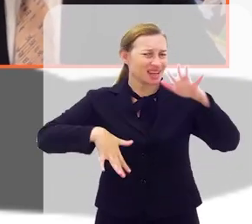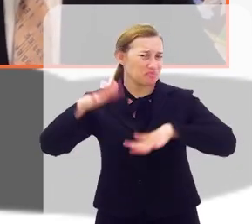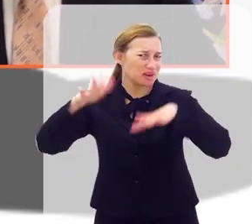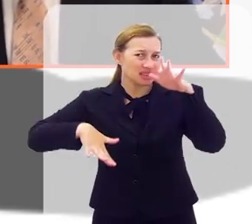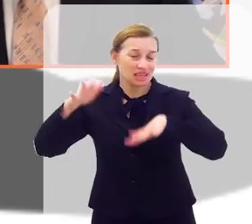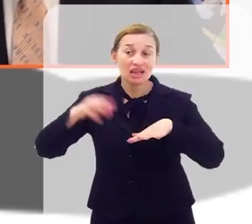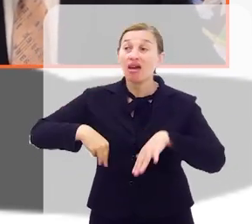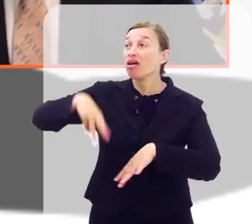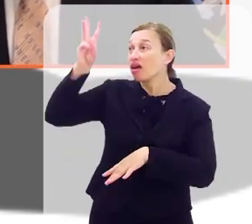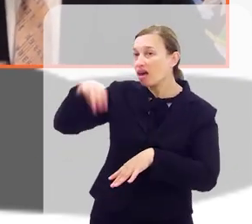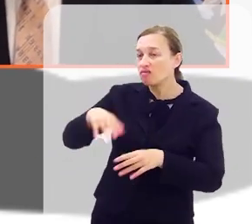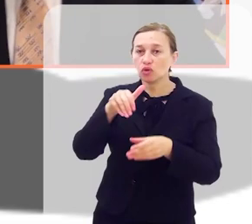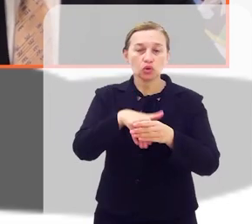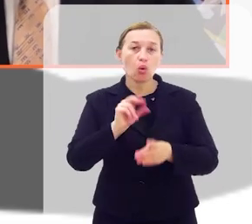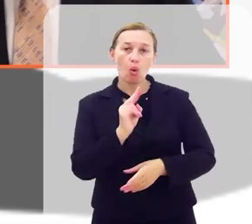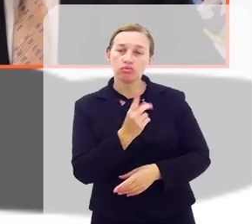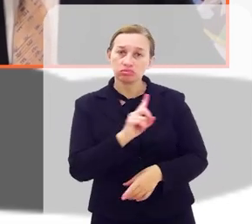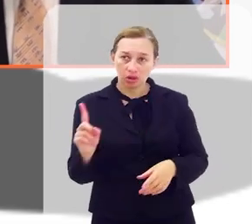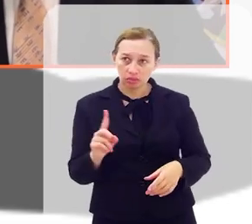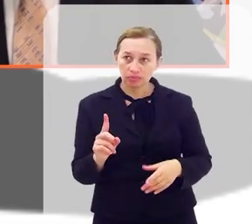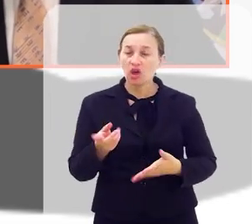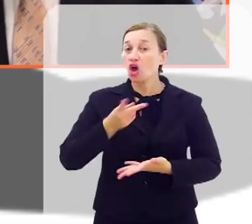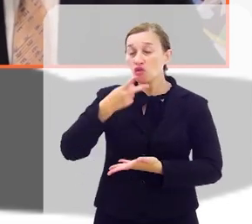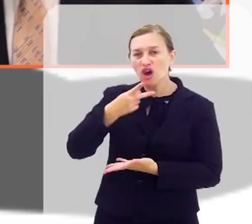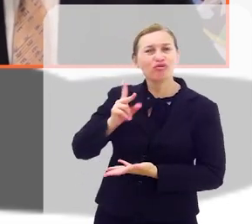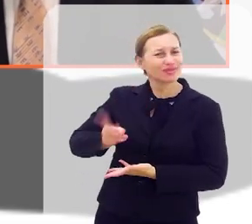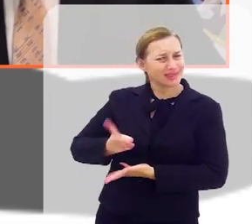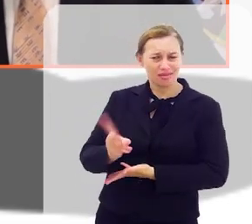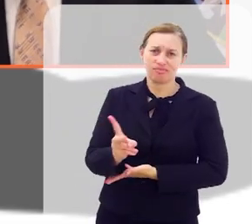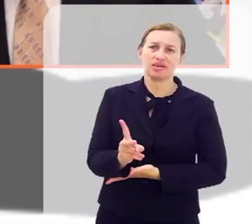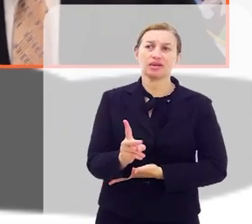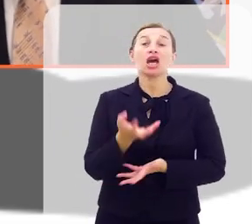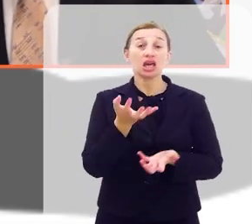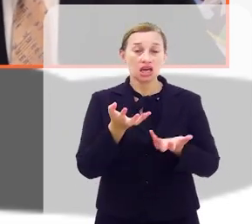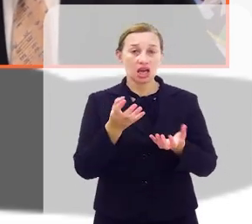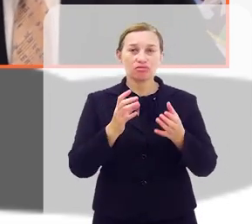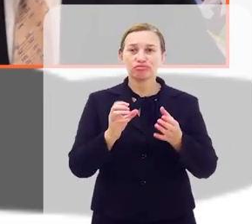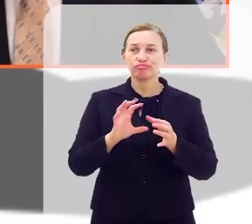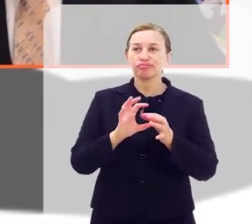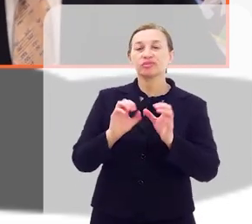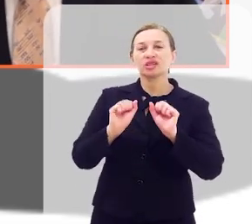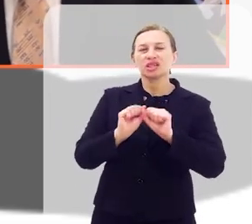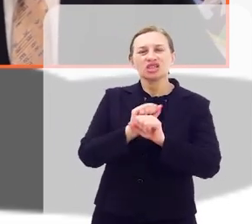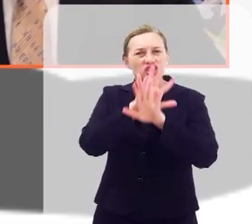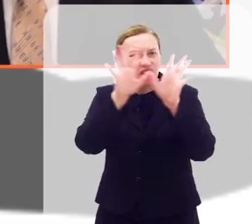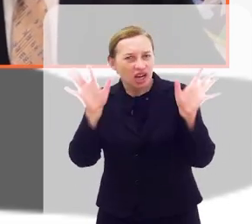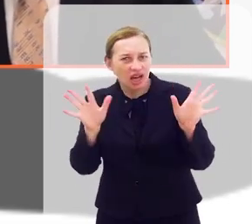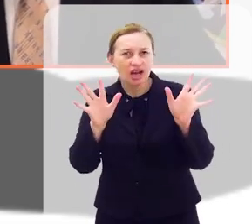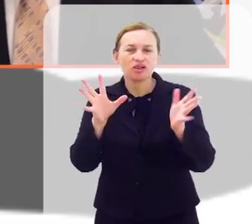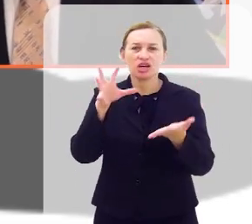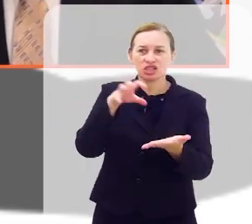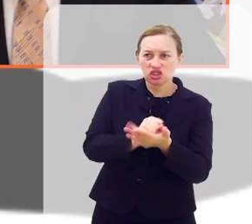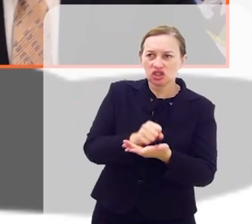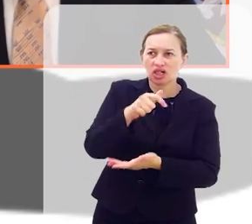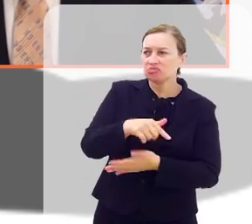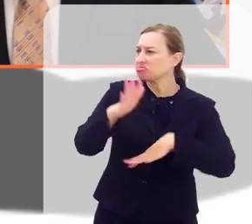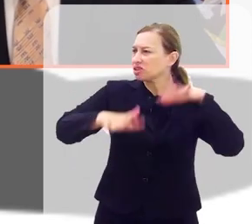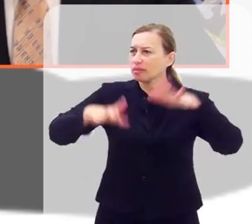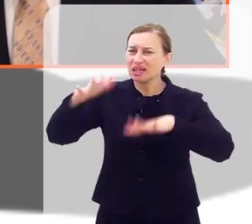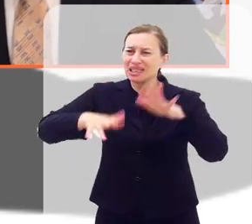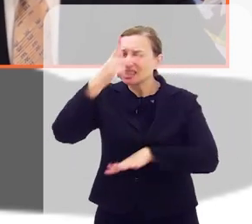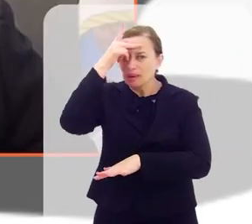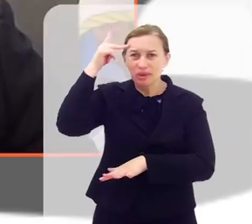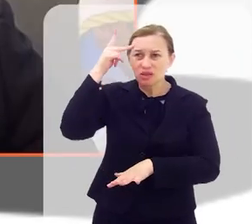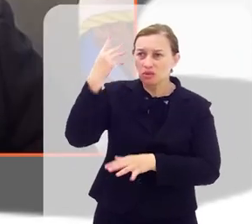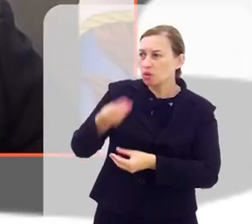independente de quem votou ou não na gente. Eu falo sempre isso e quero deixar isso aqui registrado, independente das pessoas